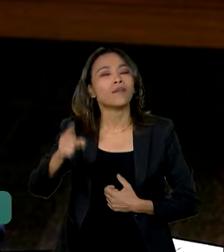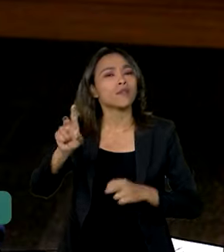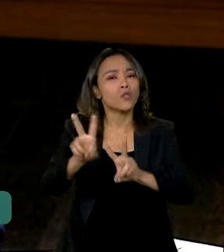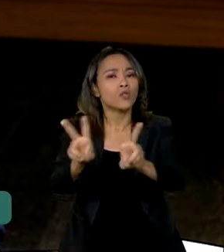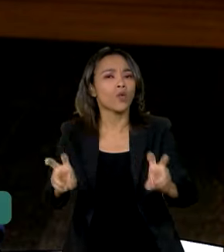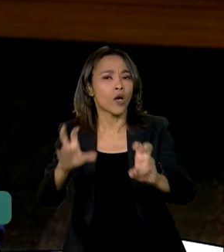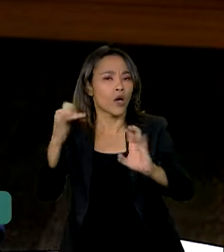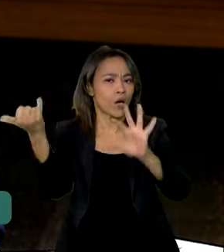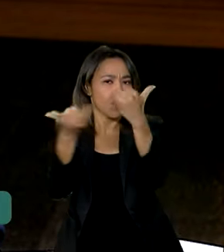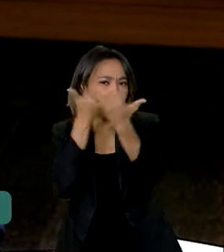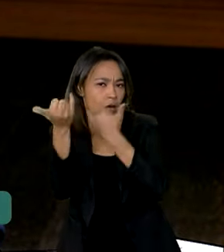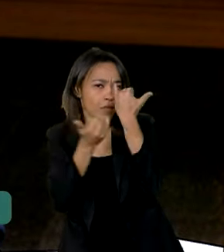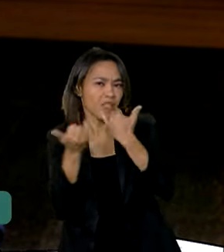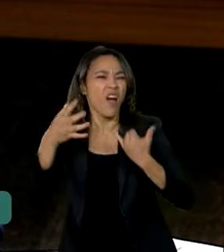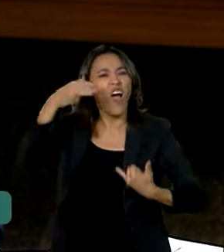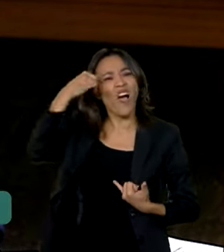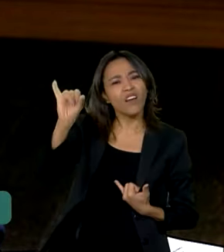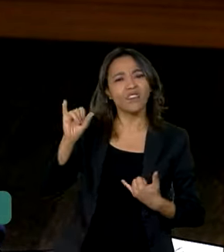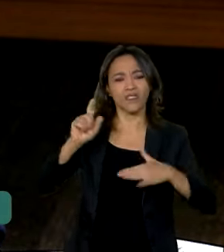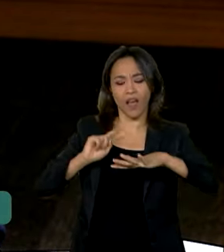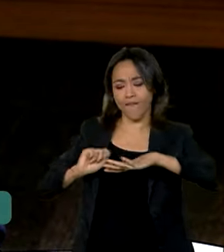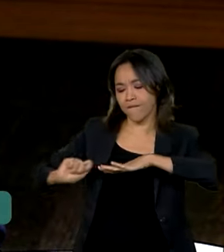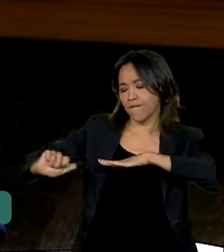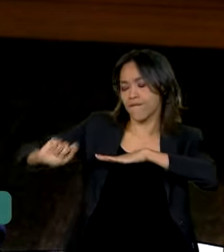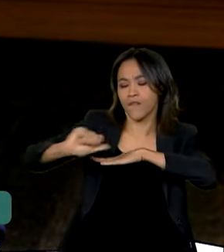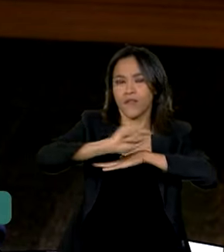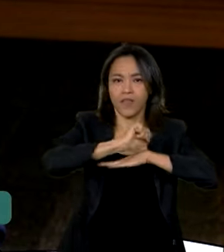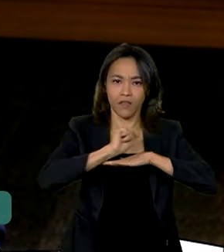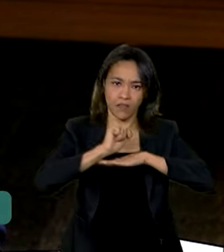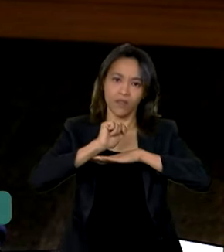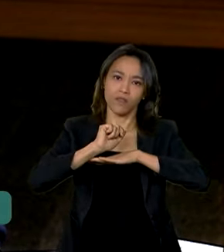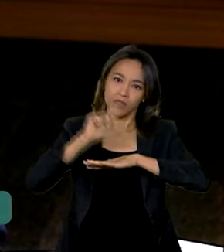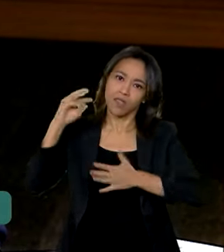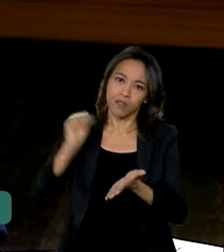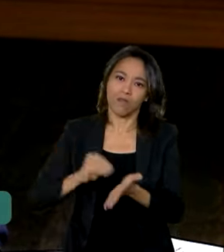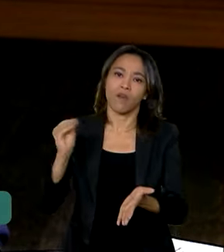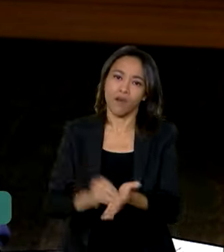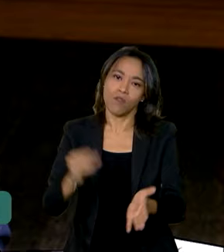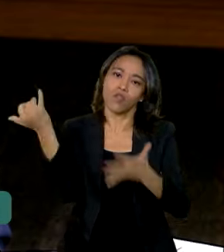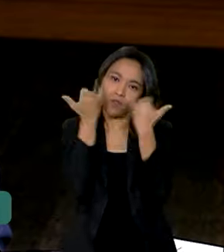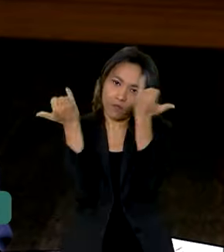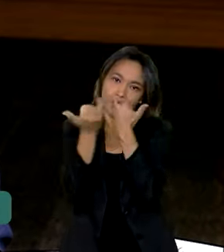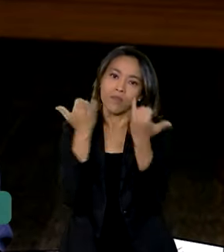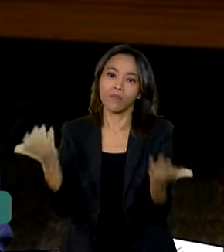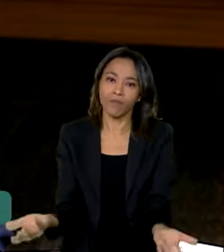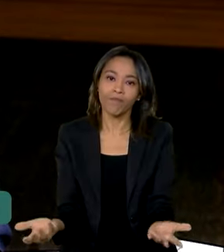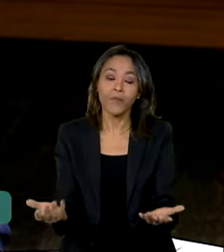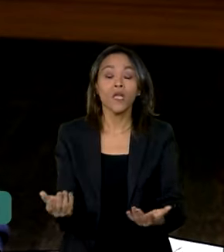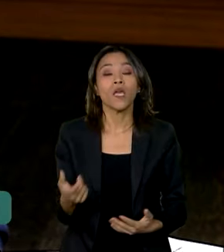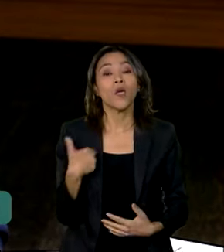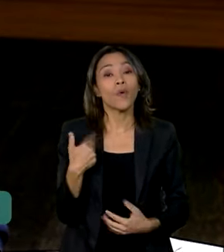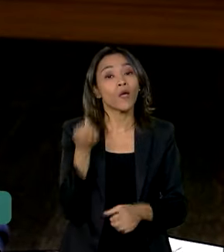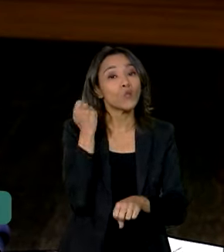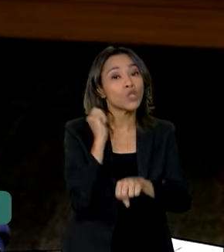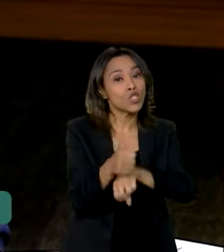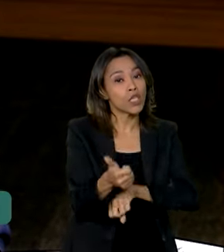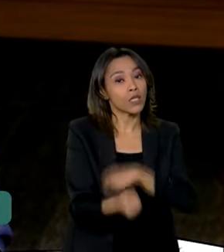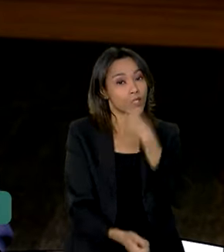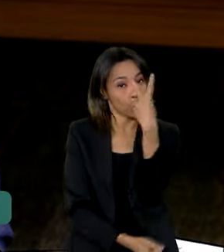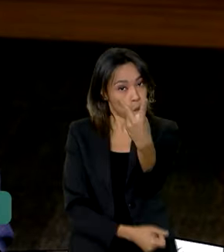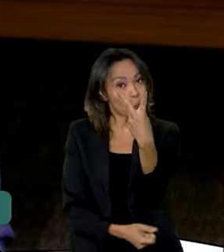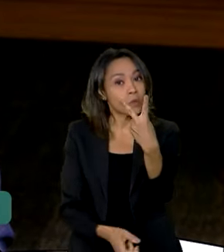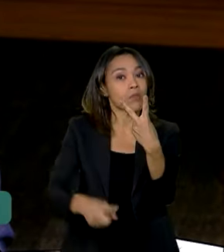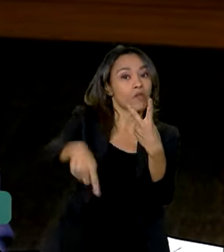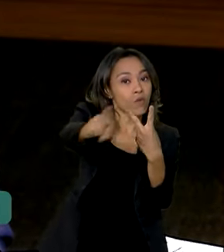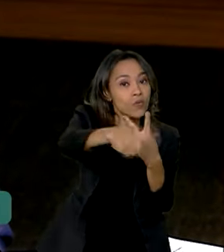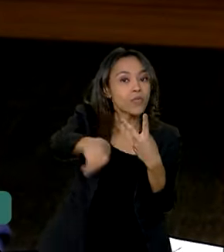e principalmente o combate à fake news e à desinformação. E se vocês me permitem, eu quero dar duas dicas para você